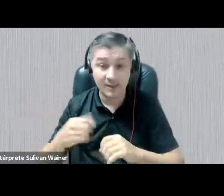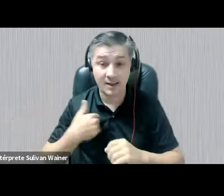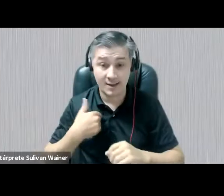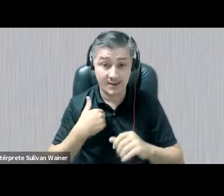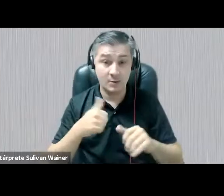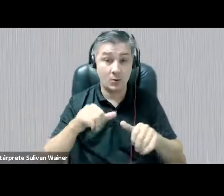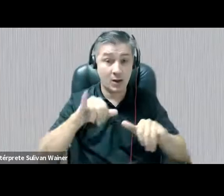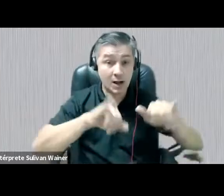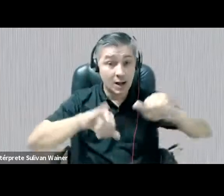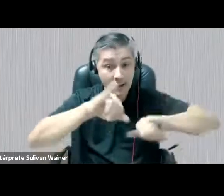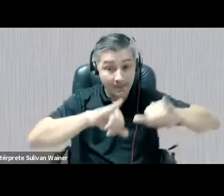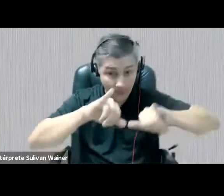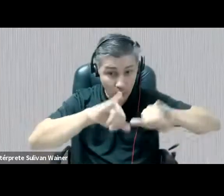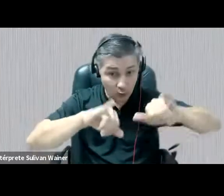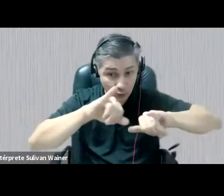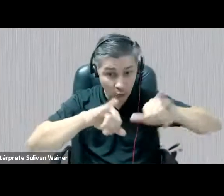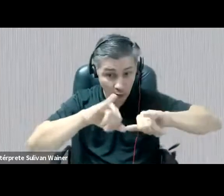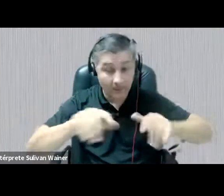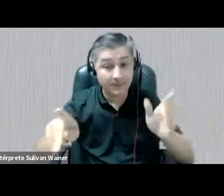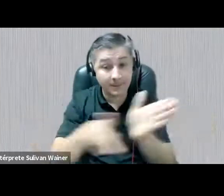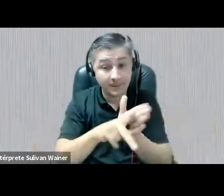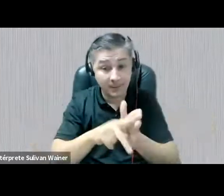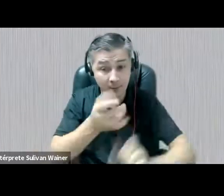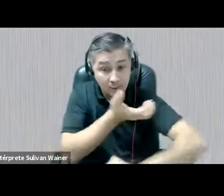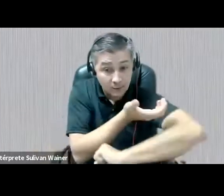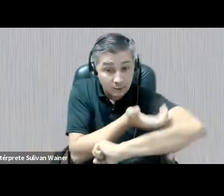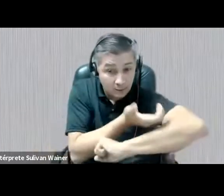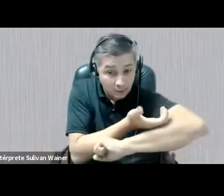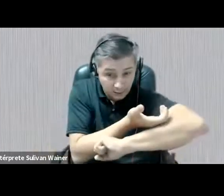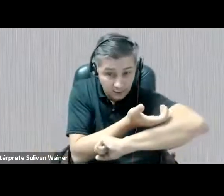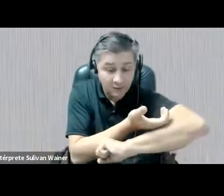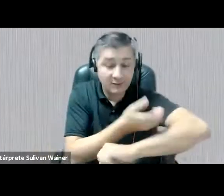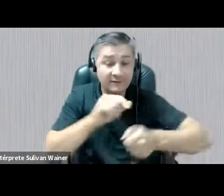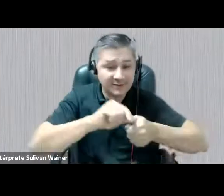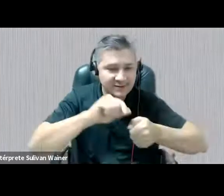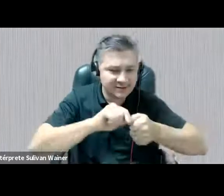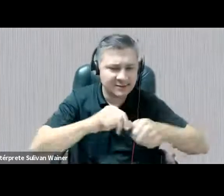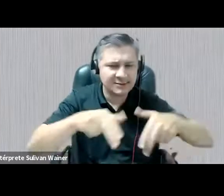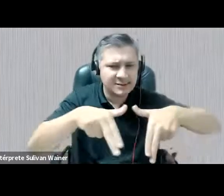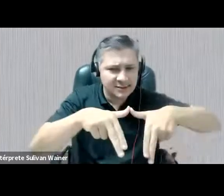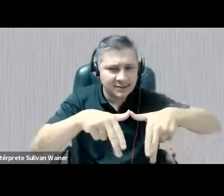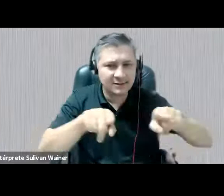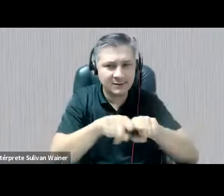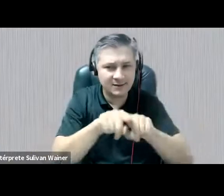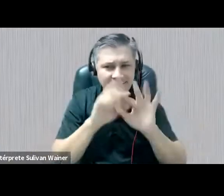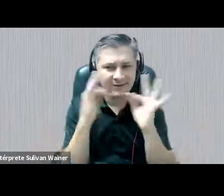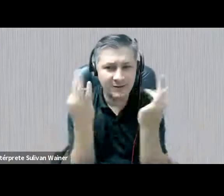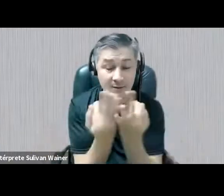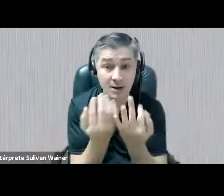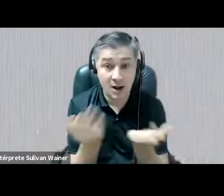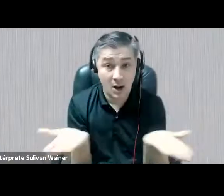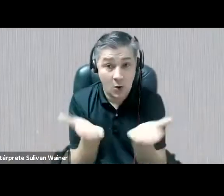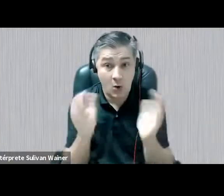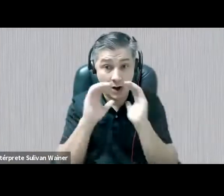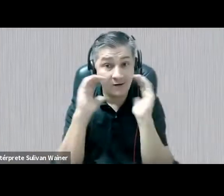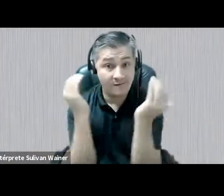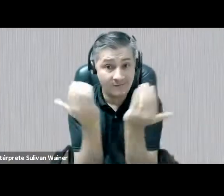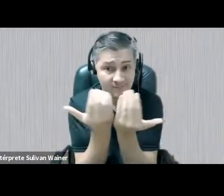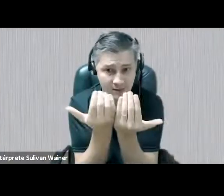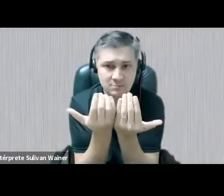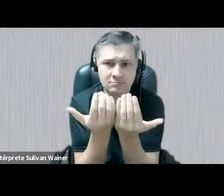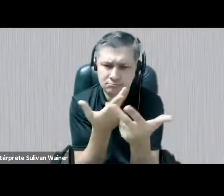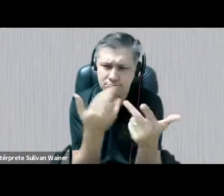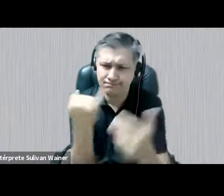de Relações de Gênero e Família da UDESC, e penso que esse evento é um evento de uma